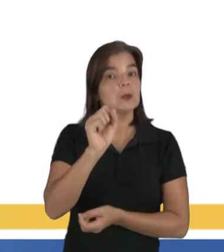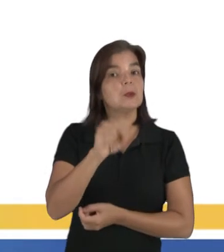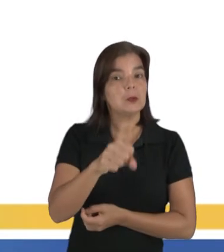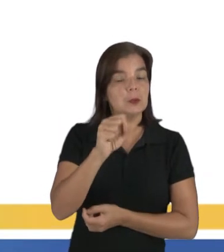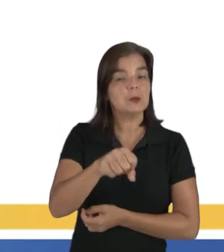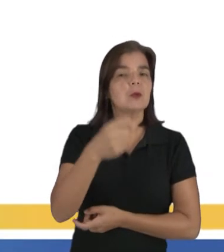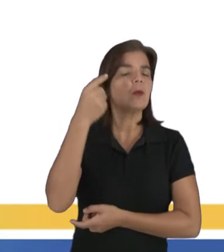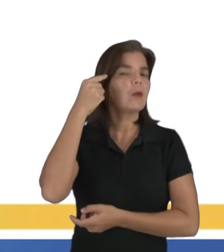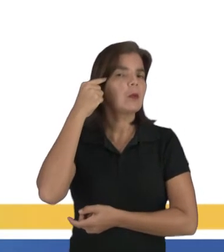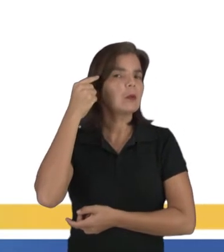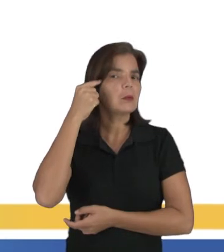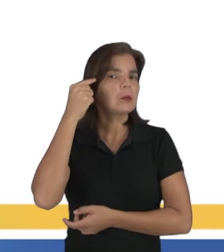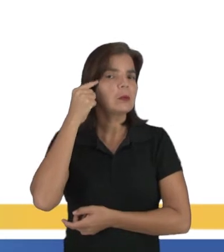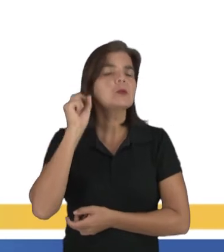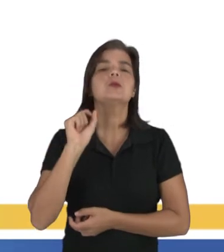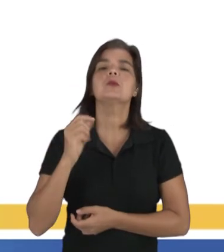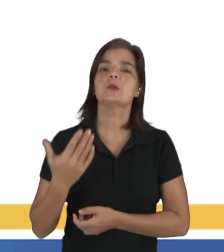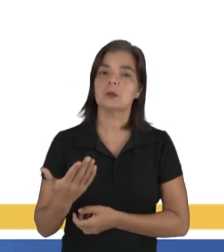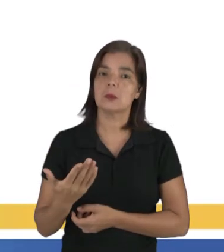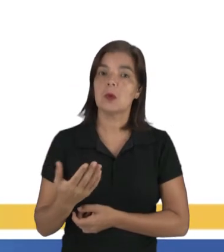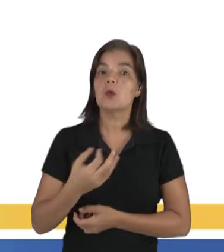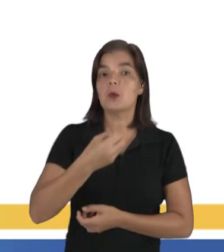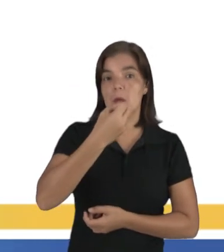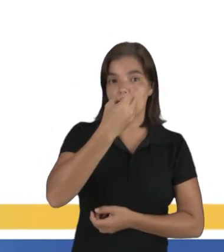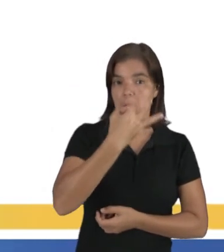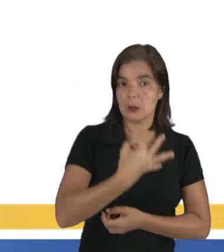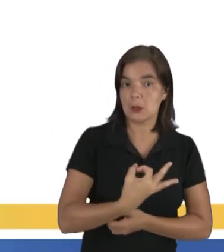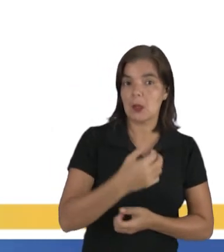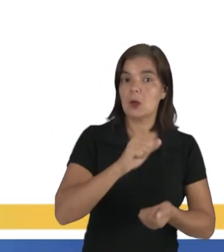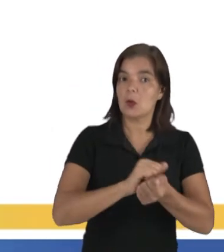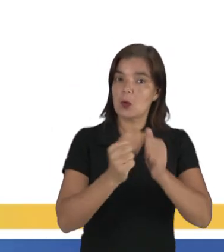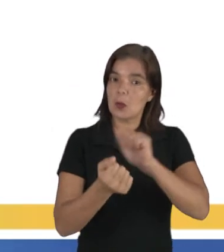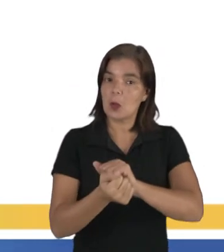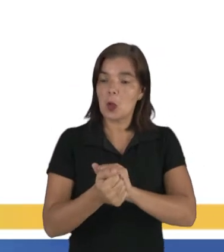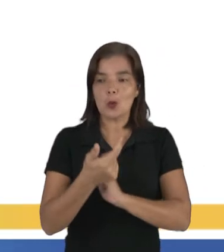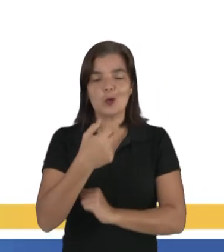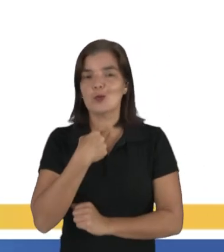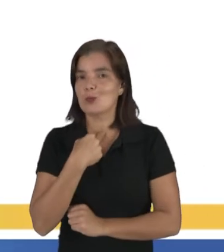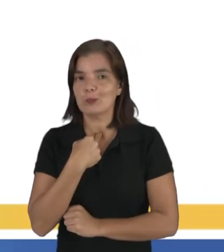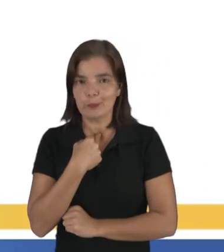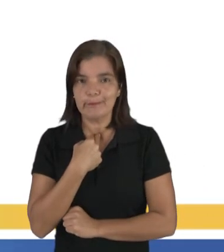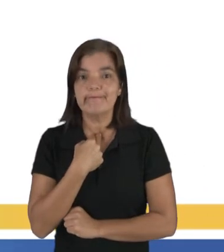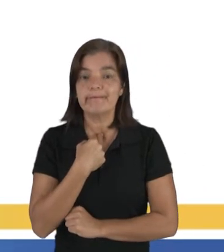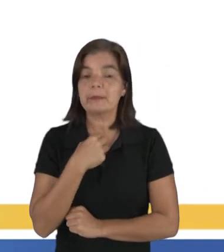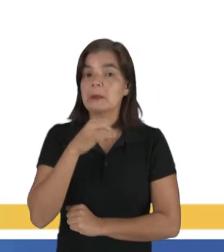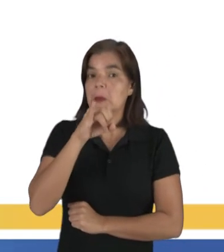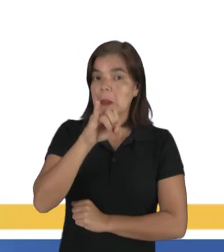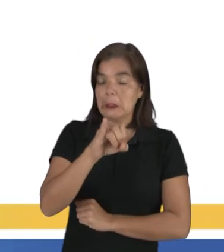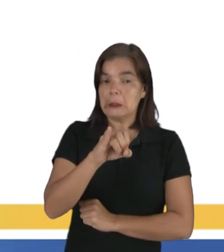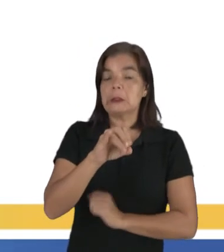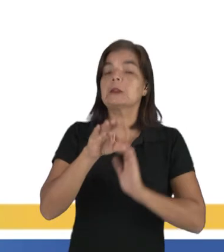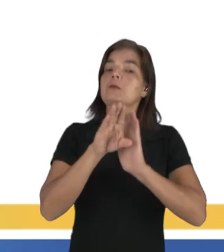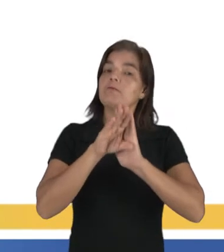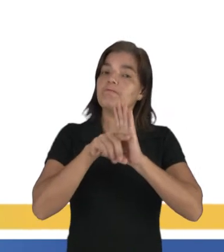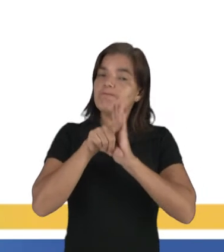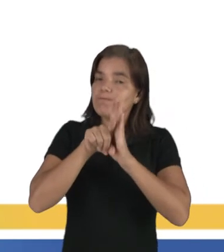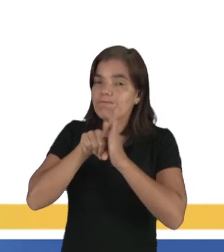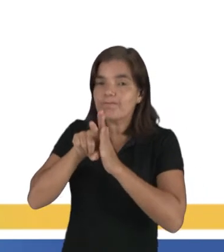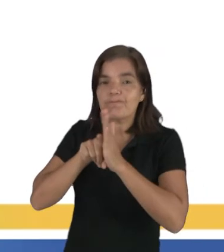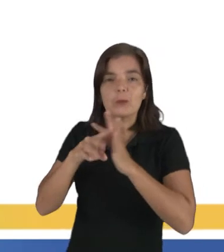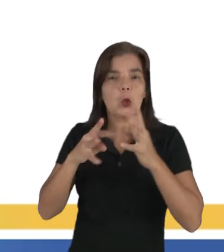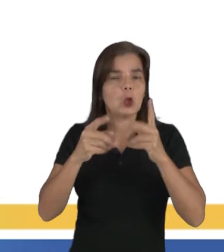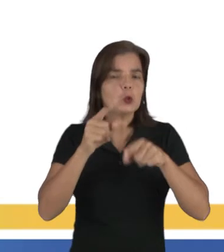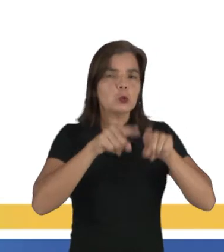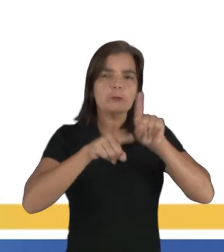deve pensar no seguinte, no que é adequado e do que não é adequado. Cientificamente, todas